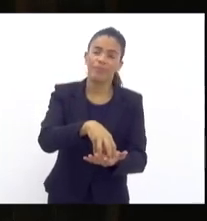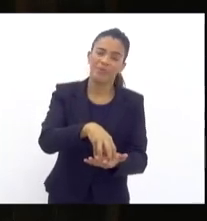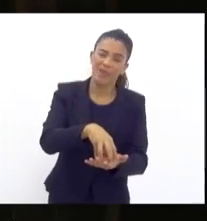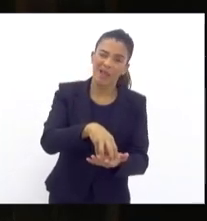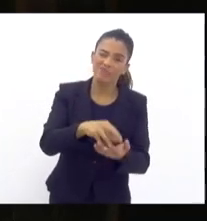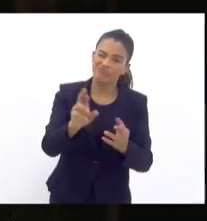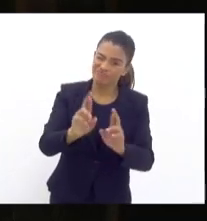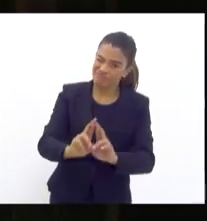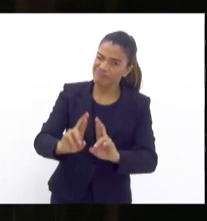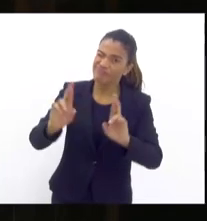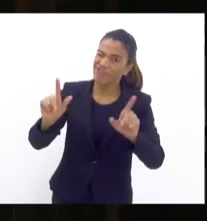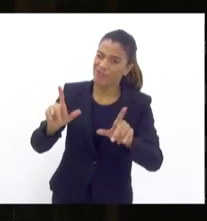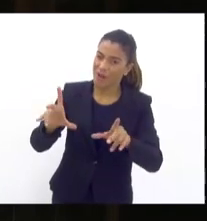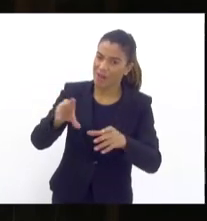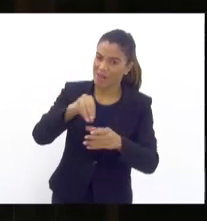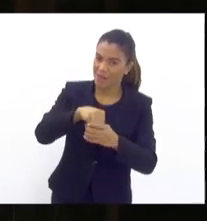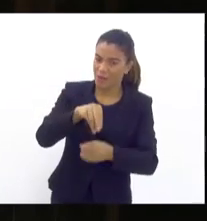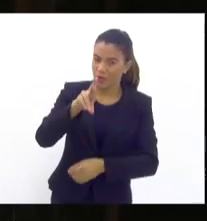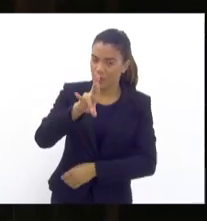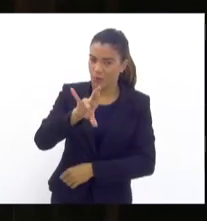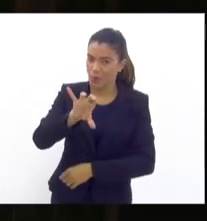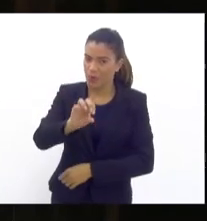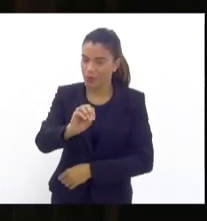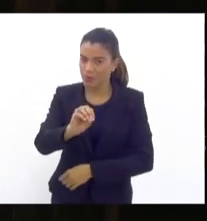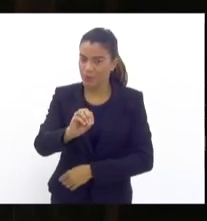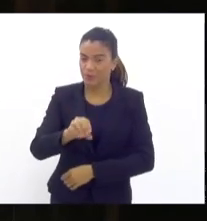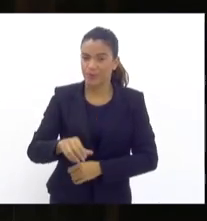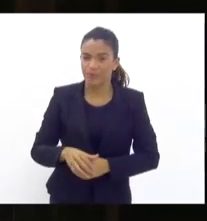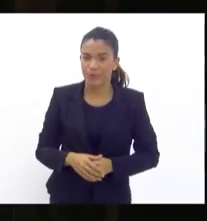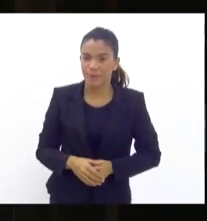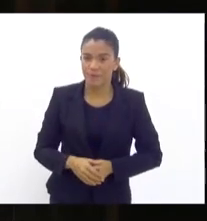atípico no Rio de Janeiro. Ele é um batalhão com...